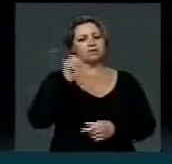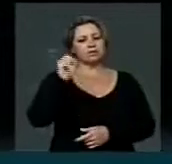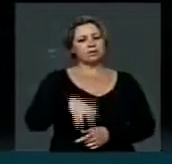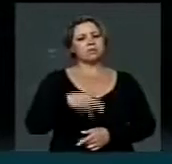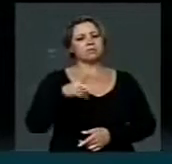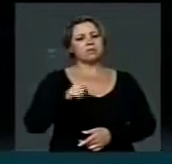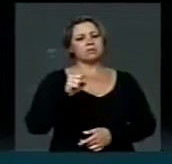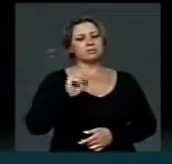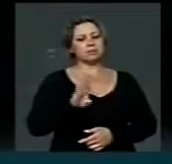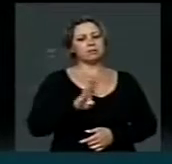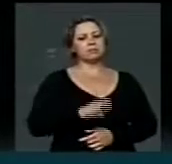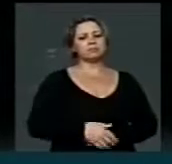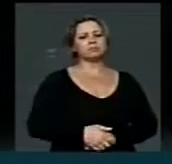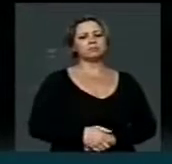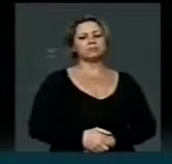Bem,